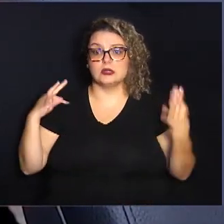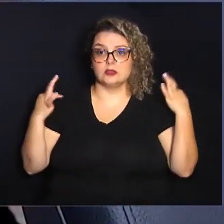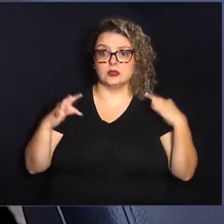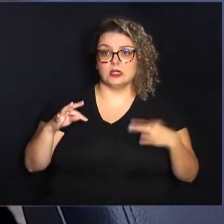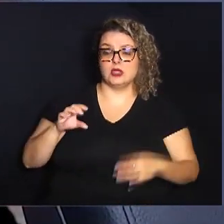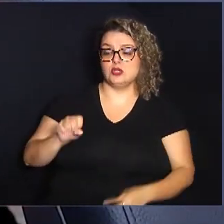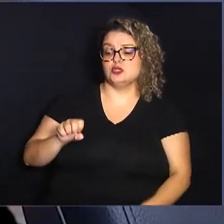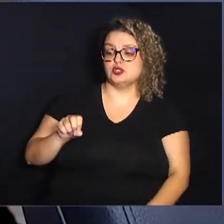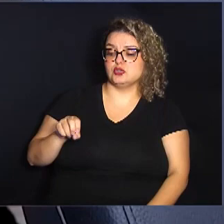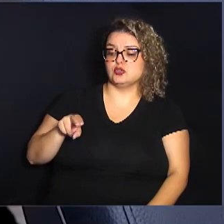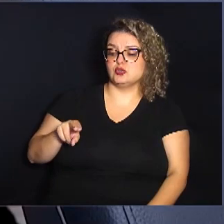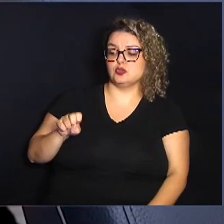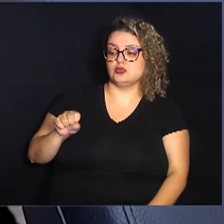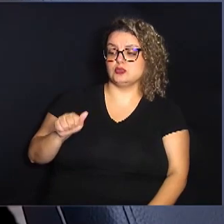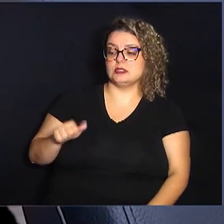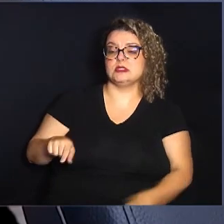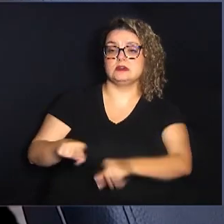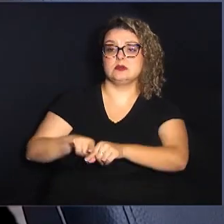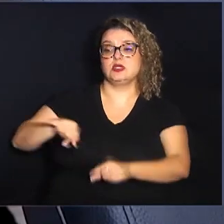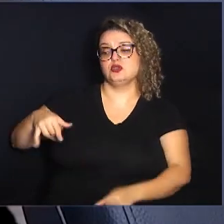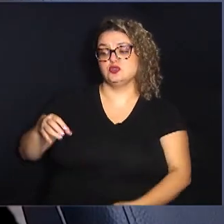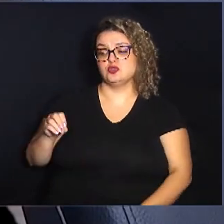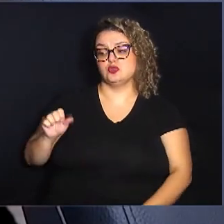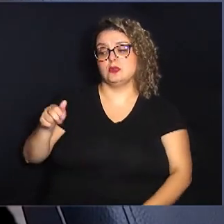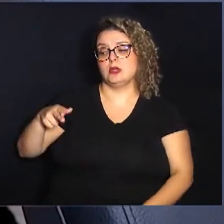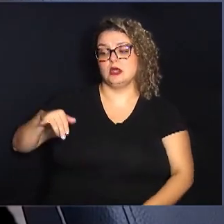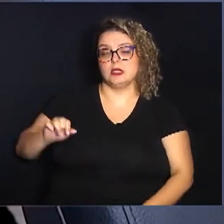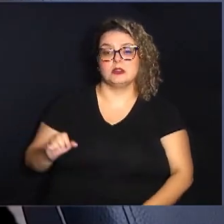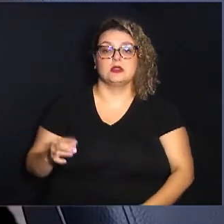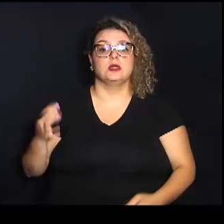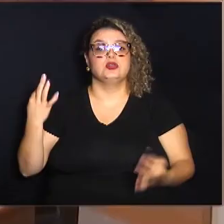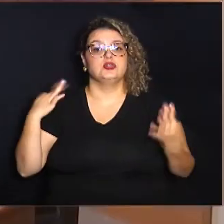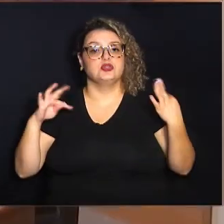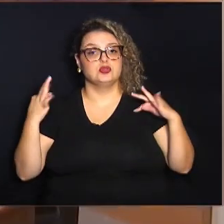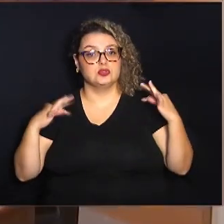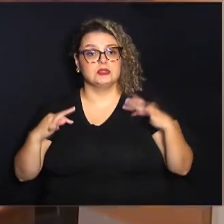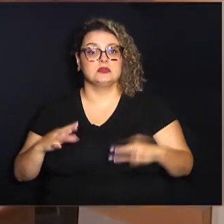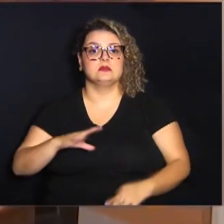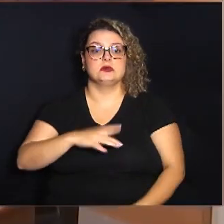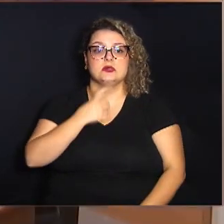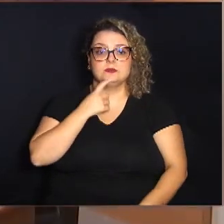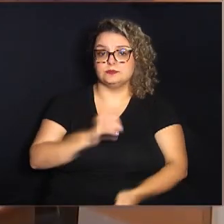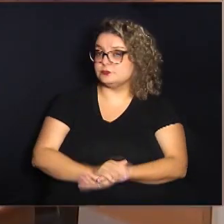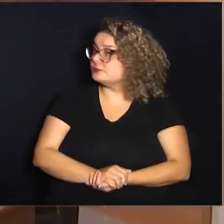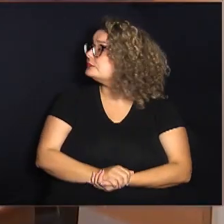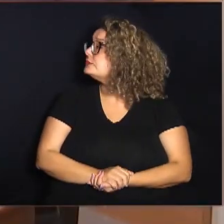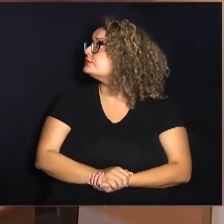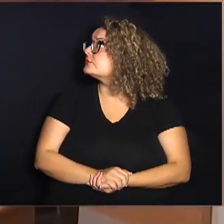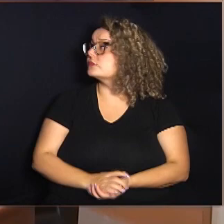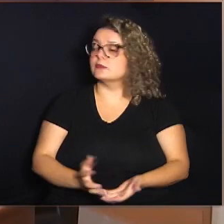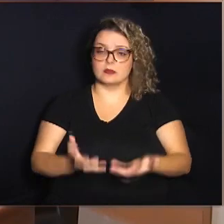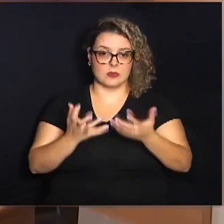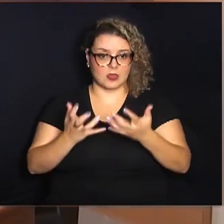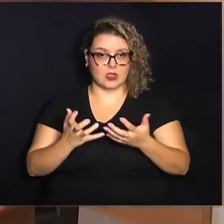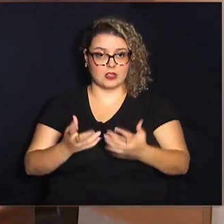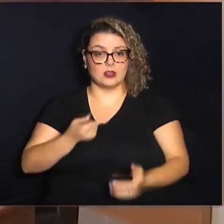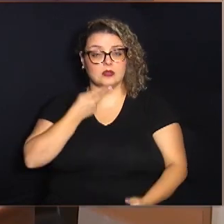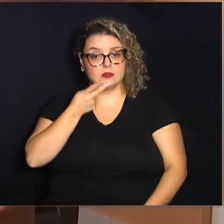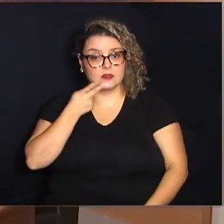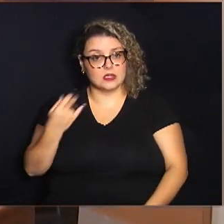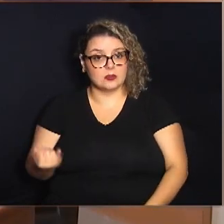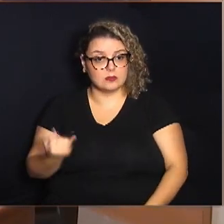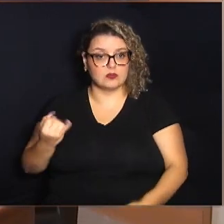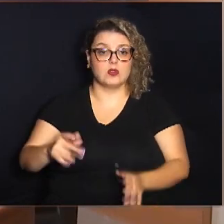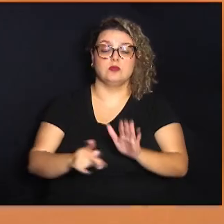de Sousas e Joaquim Egídio como roteiro de turismo do município de Campinas. Quero aqui ressaltar a importância